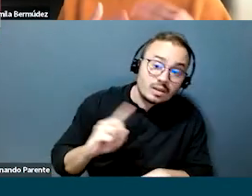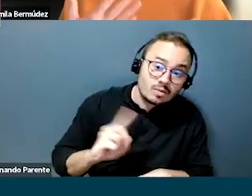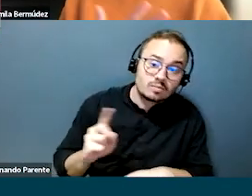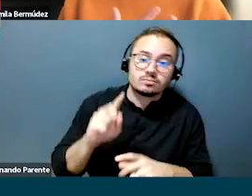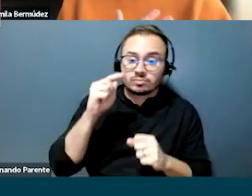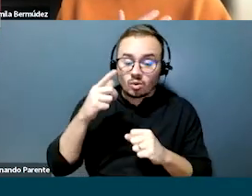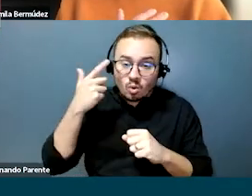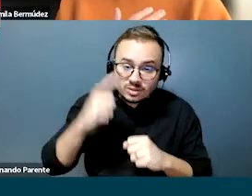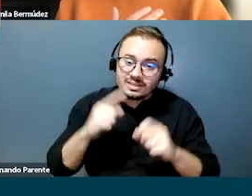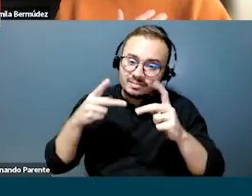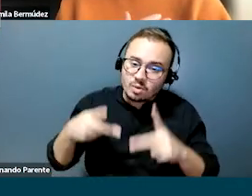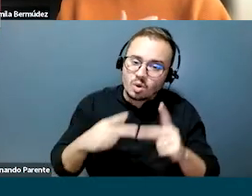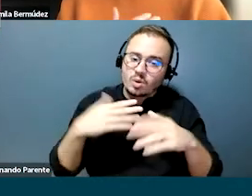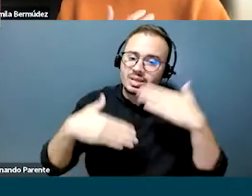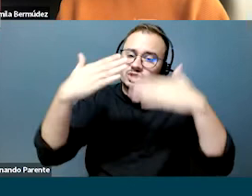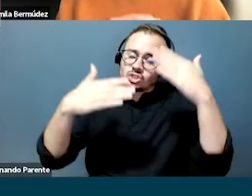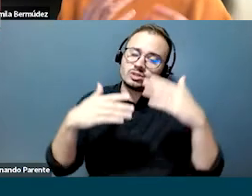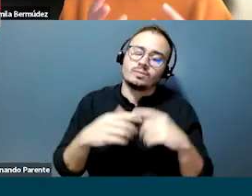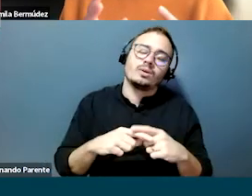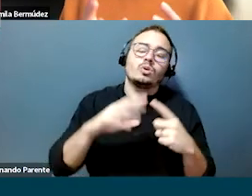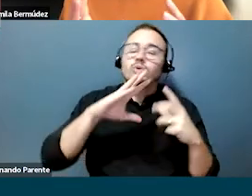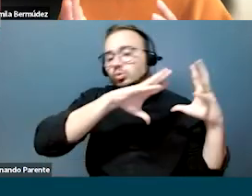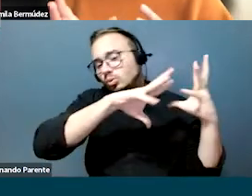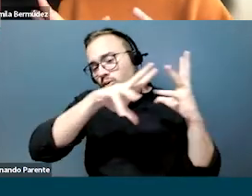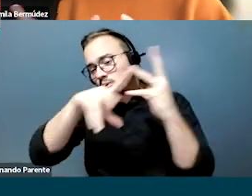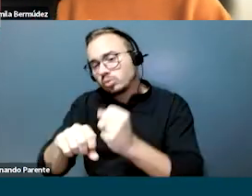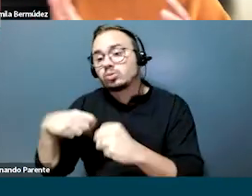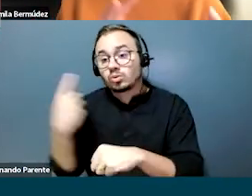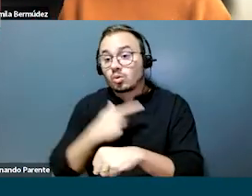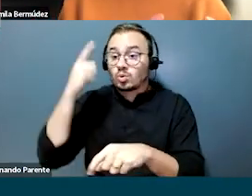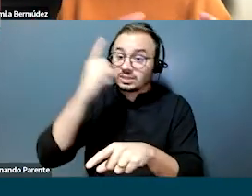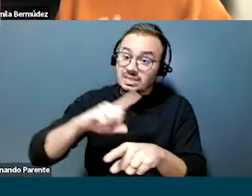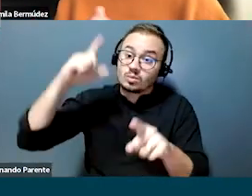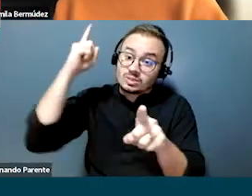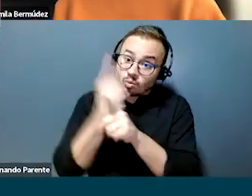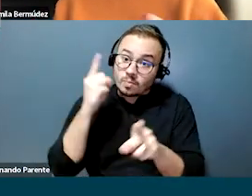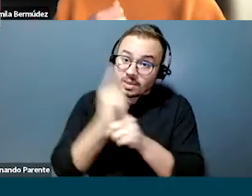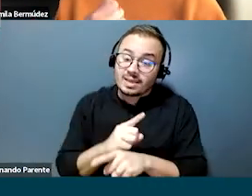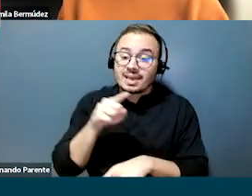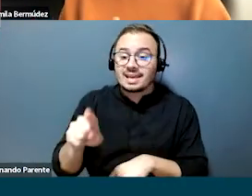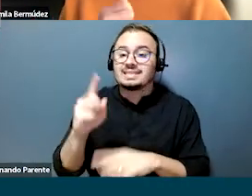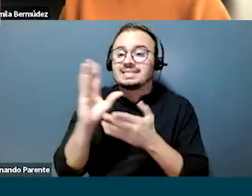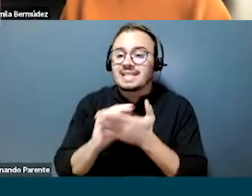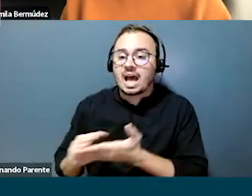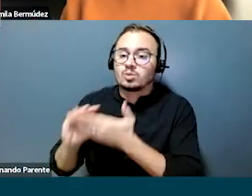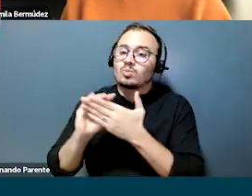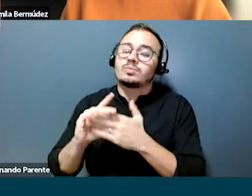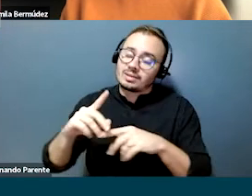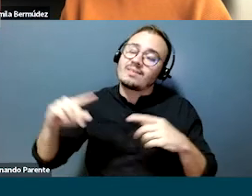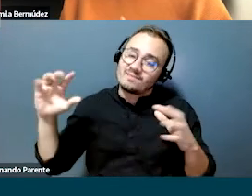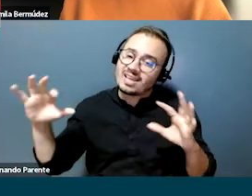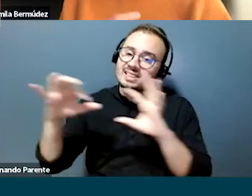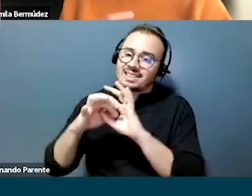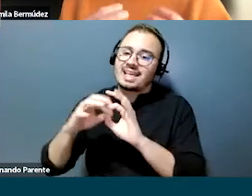para conseguir continuar progredindo. E tudo isso a gente conseguiu descobrir com a segurança de que esses dados representavam o